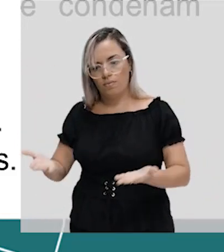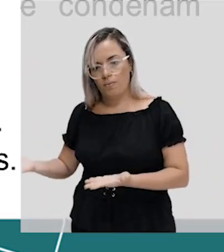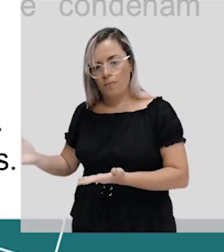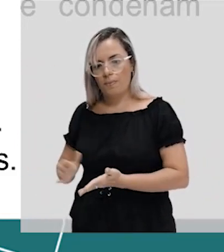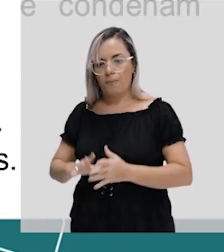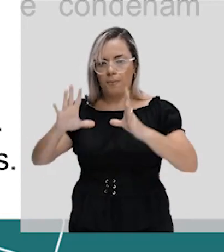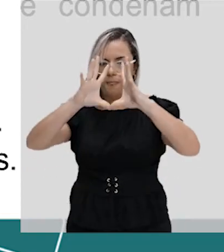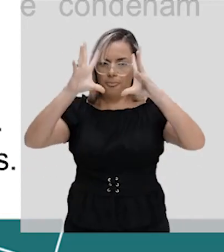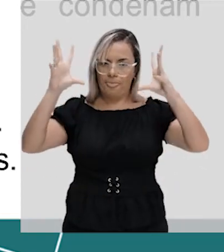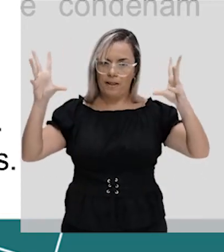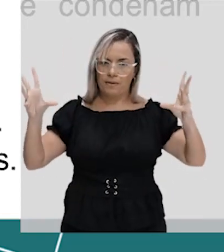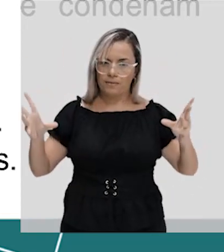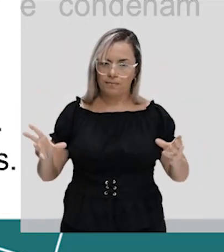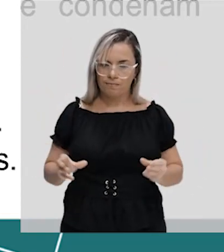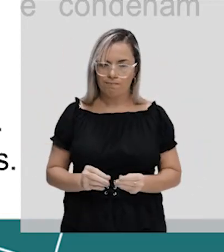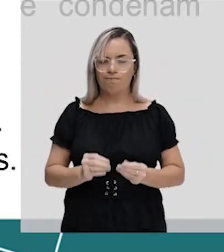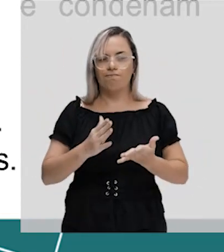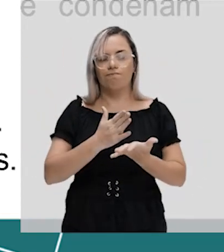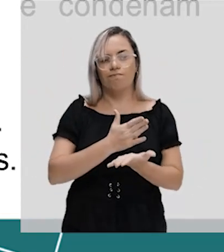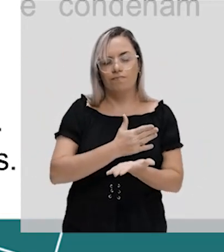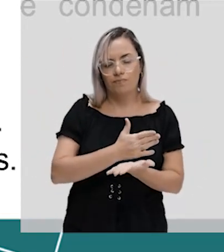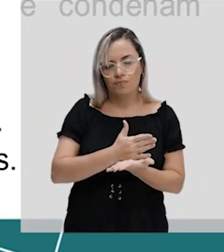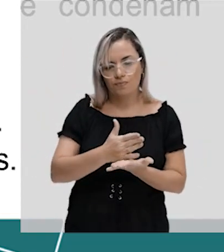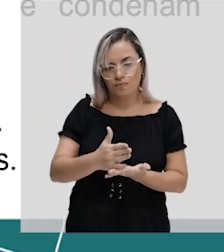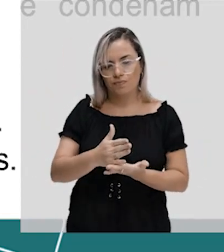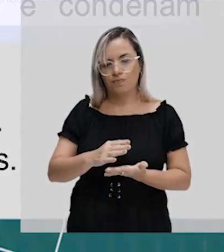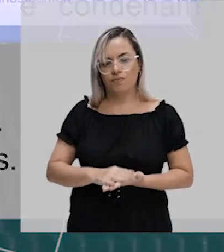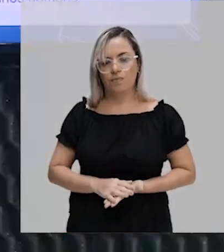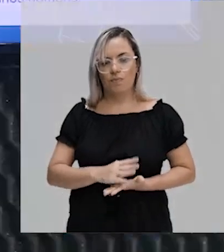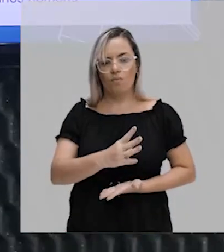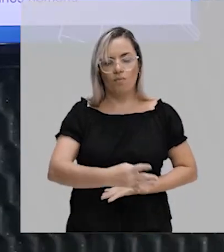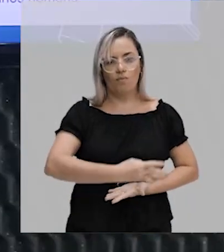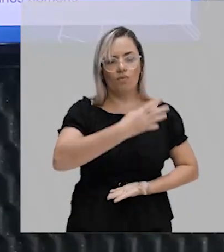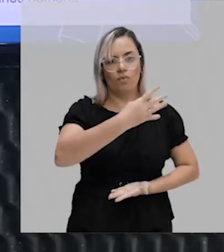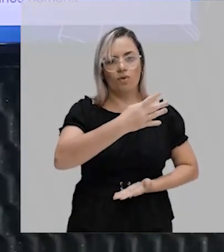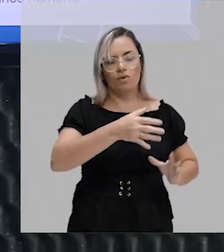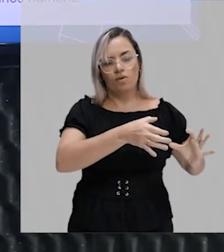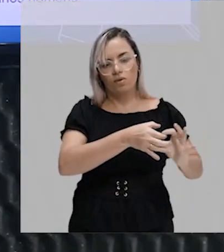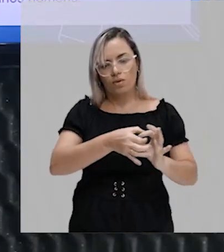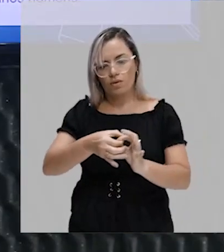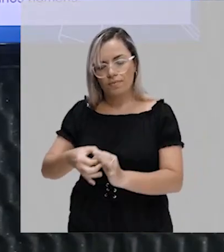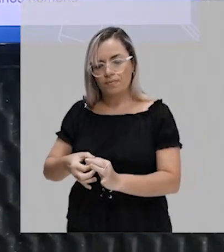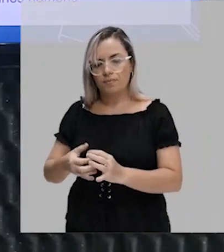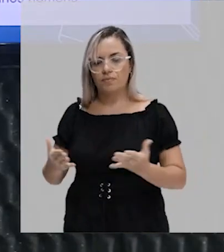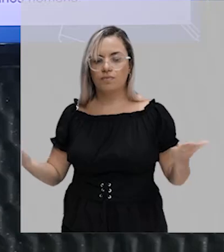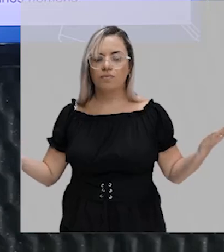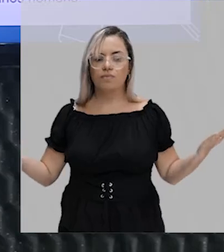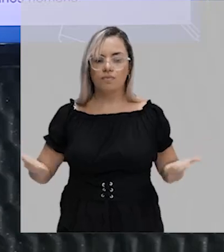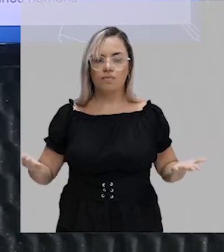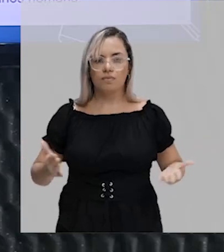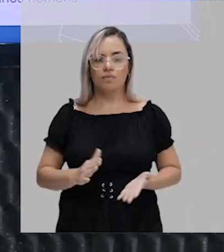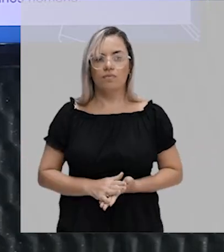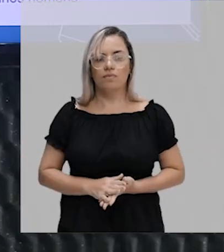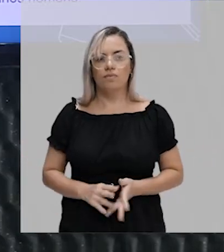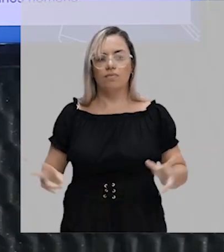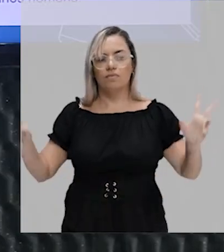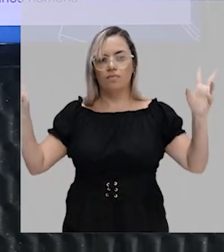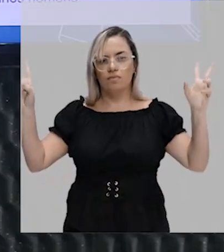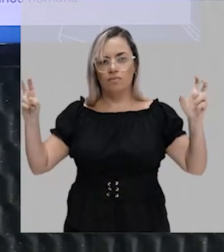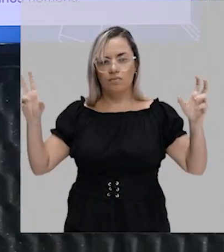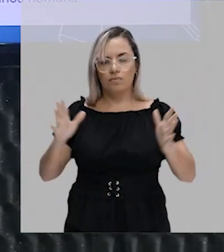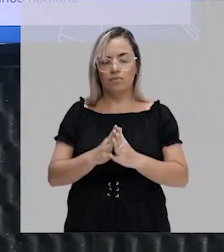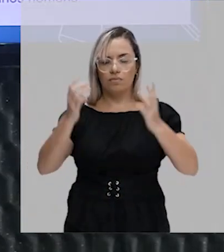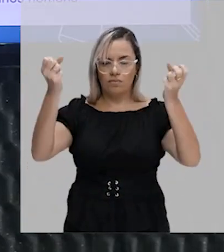fechando a nossa aula, começando a encerrar a aula no último tópico, que é o panorama atual sobre o assunto que a gente está tratando,